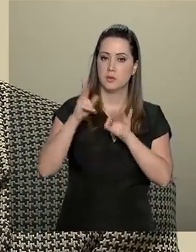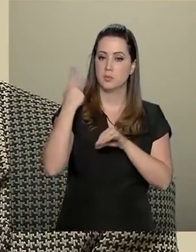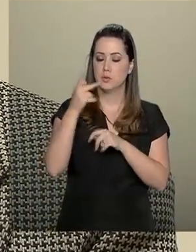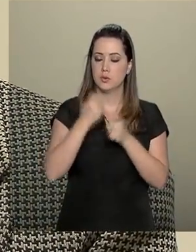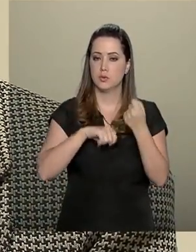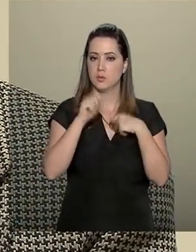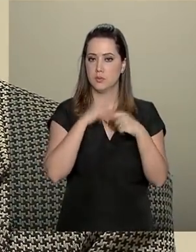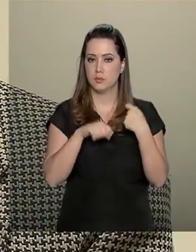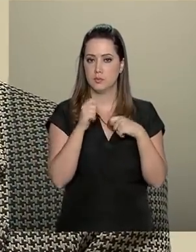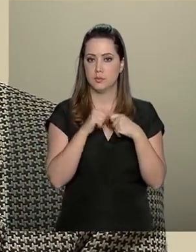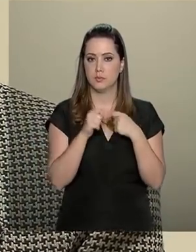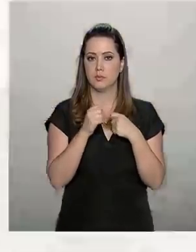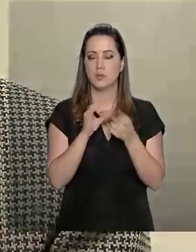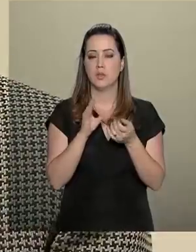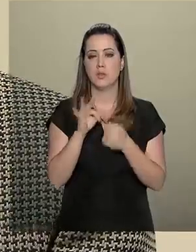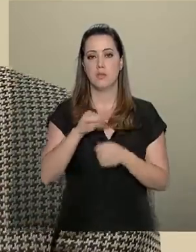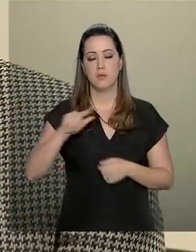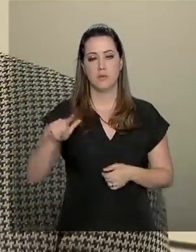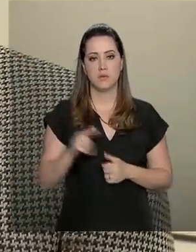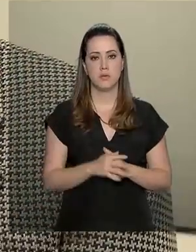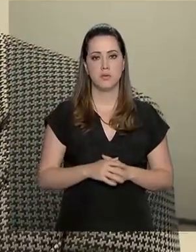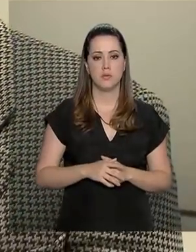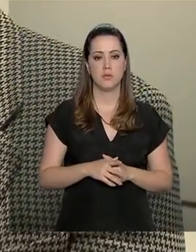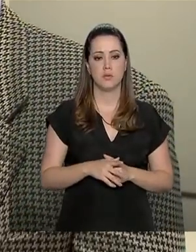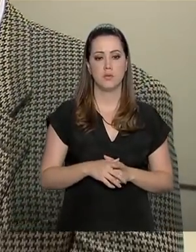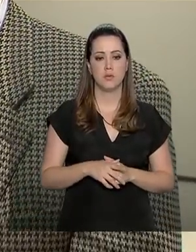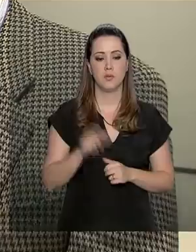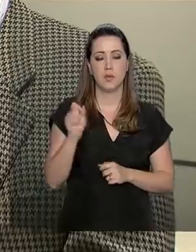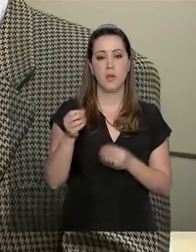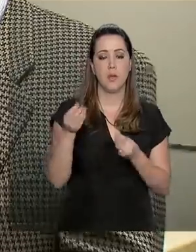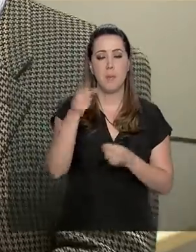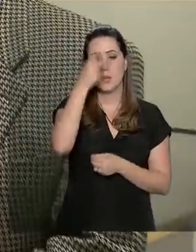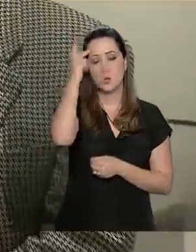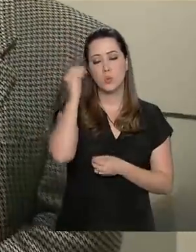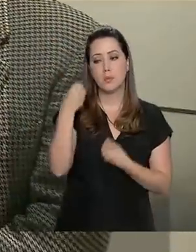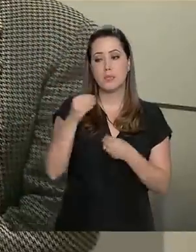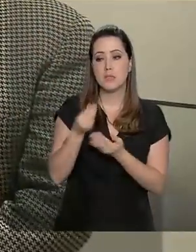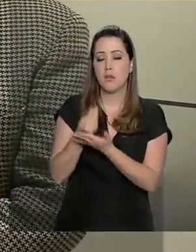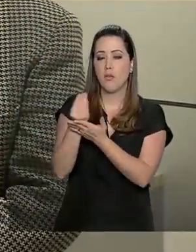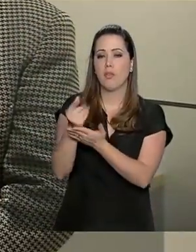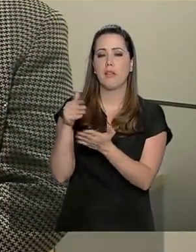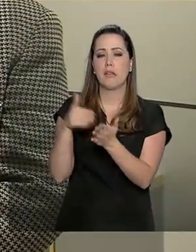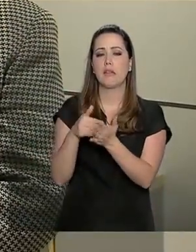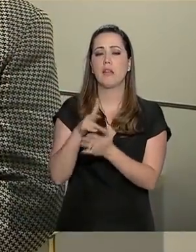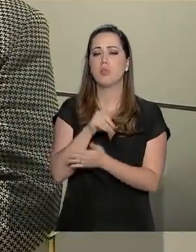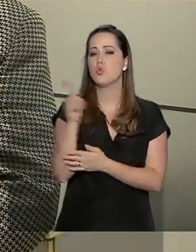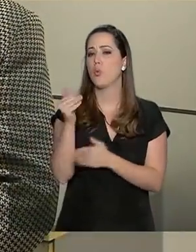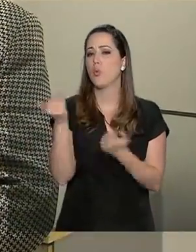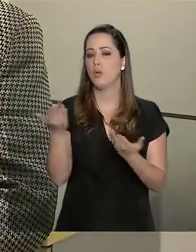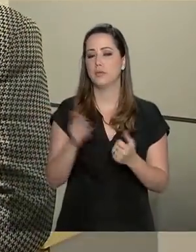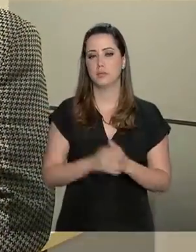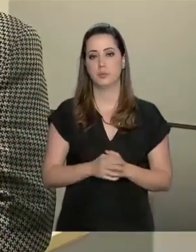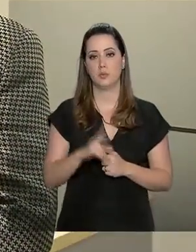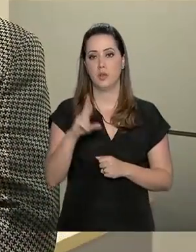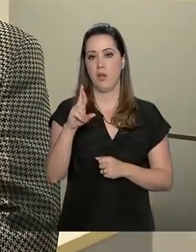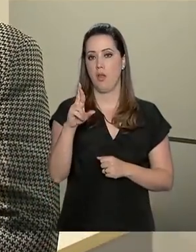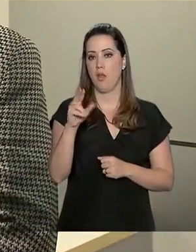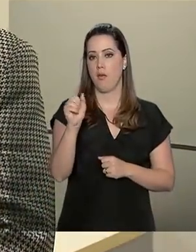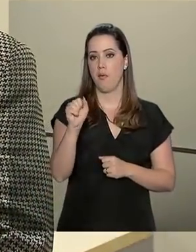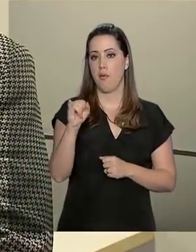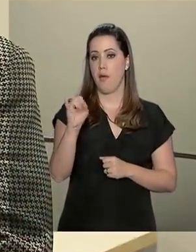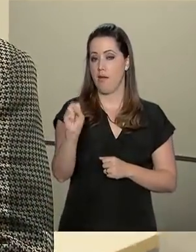econômicas e fiscais. Quem deve entregar e até quando? Olha, a RAIS precisa ser declarada,